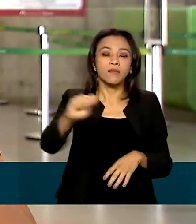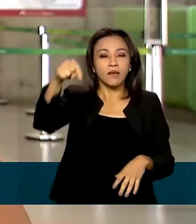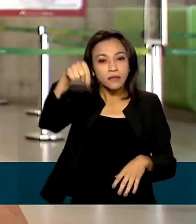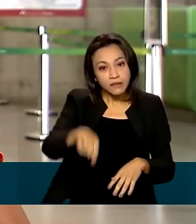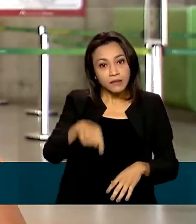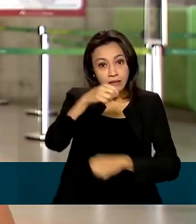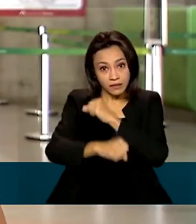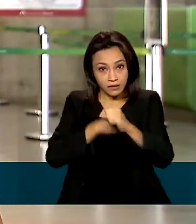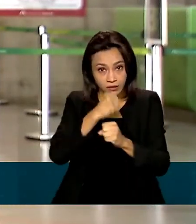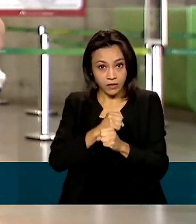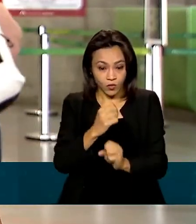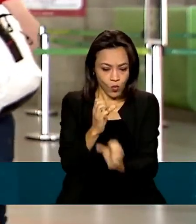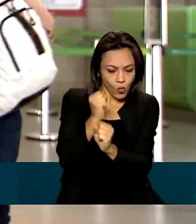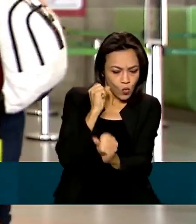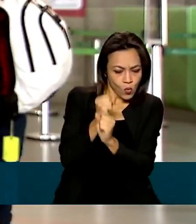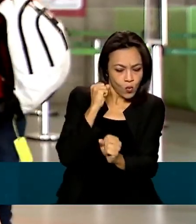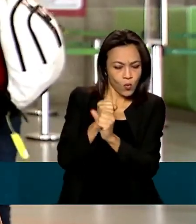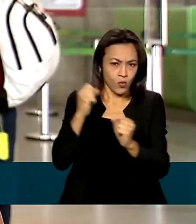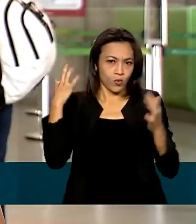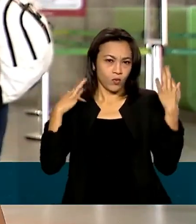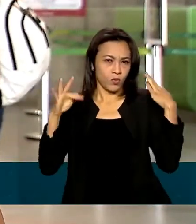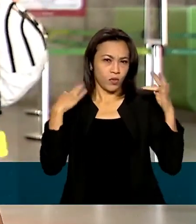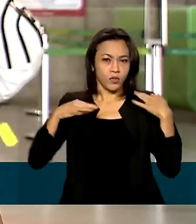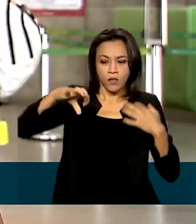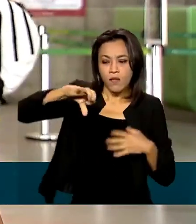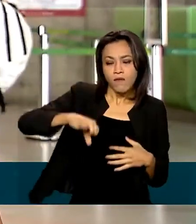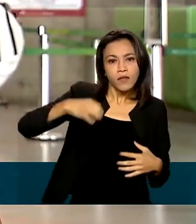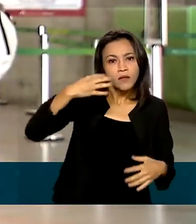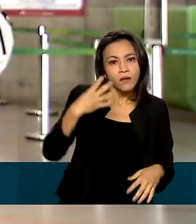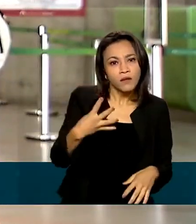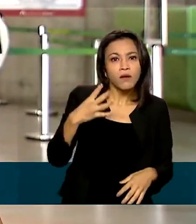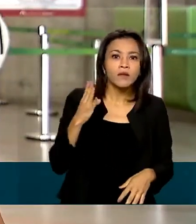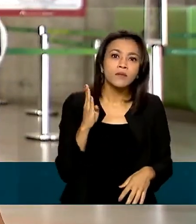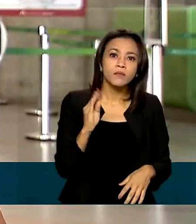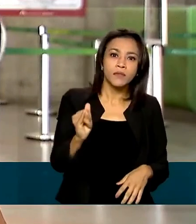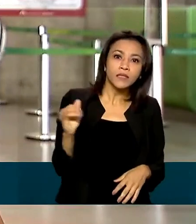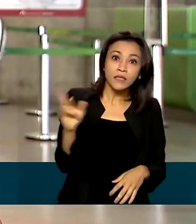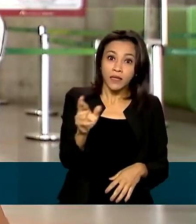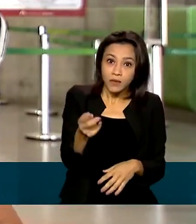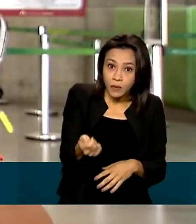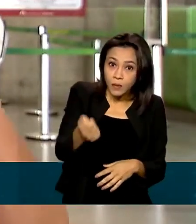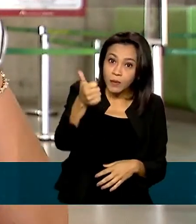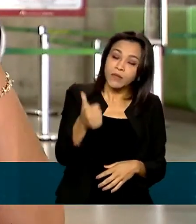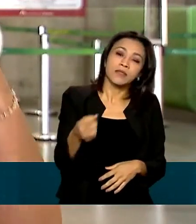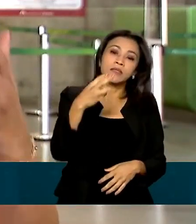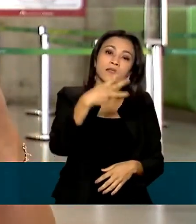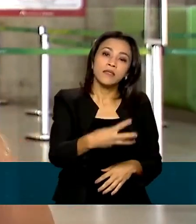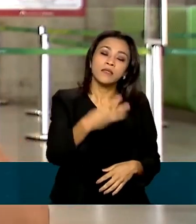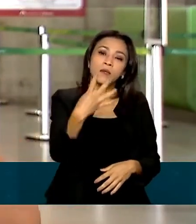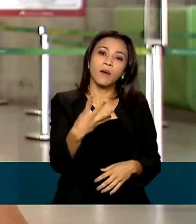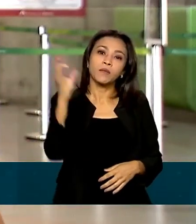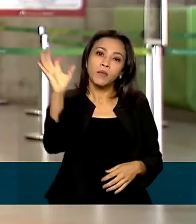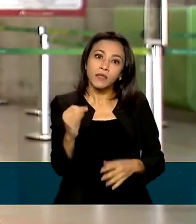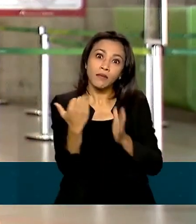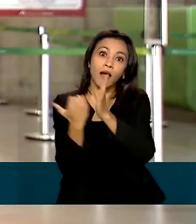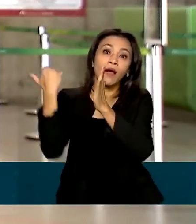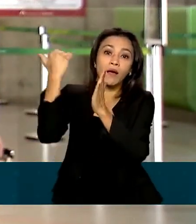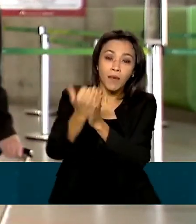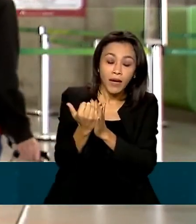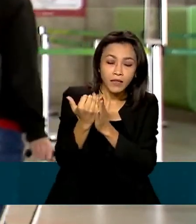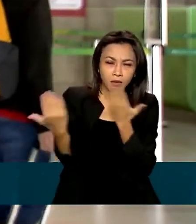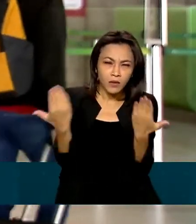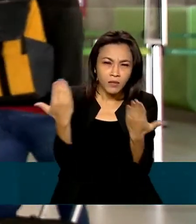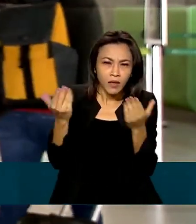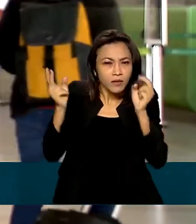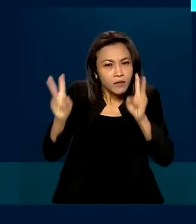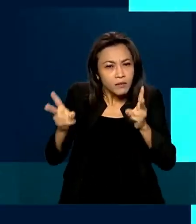faturamento do turismo no país chegou a 94 bilhões de reais, quase 34% a mais do que no mesmo período